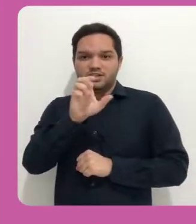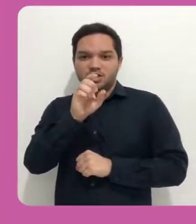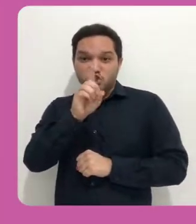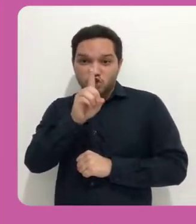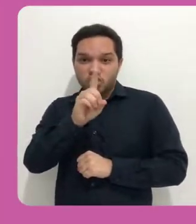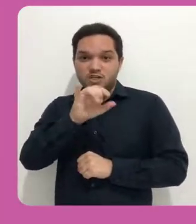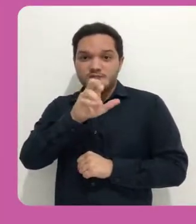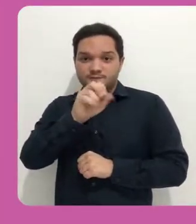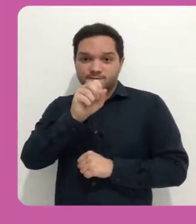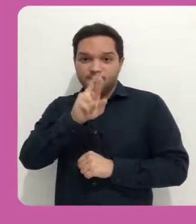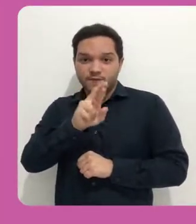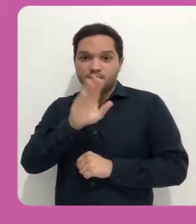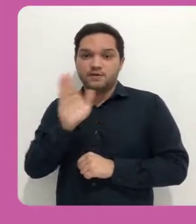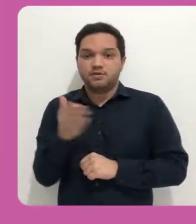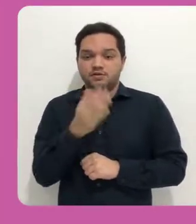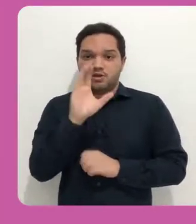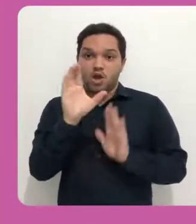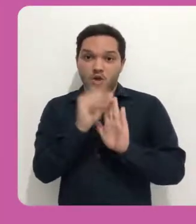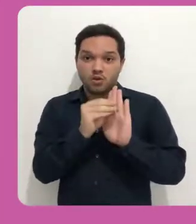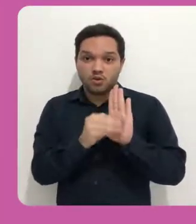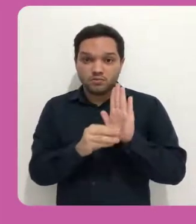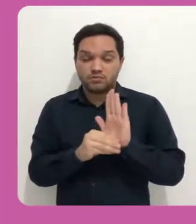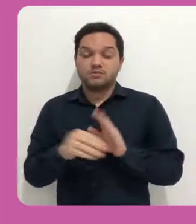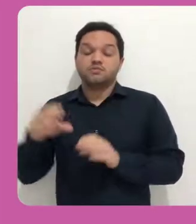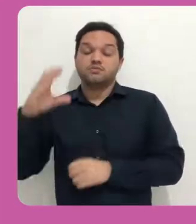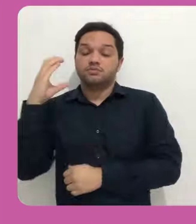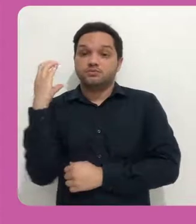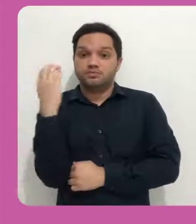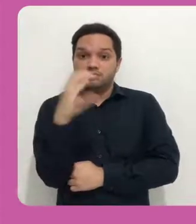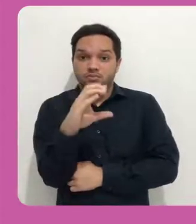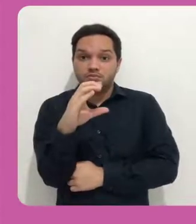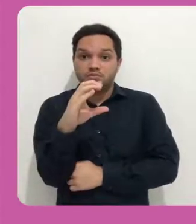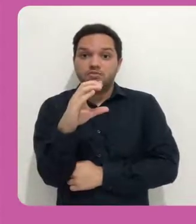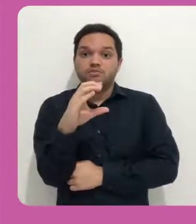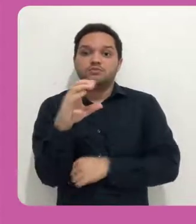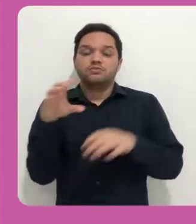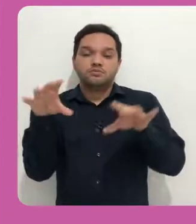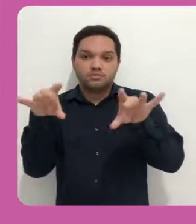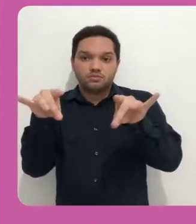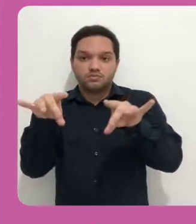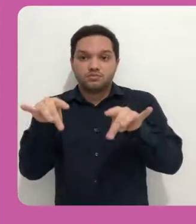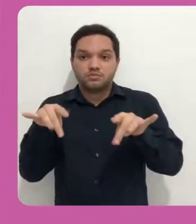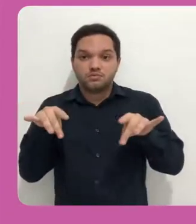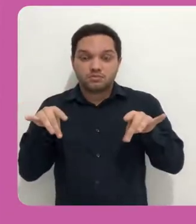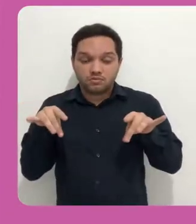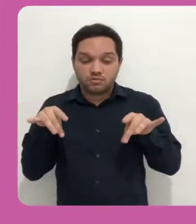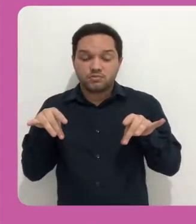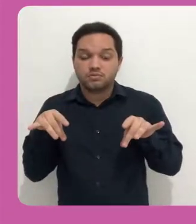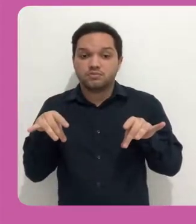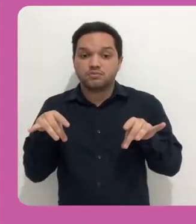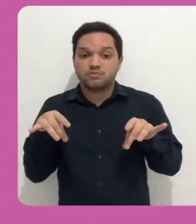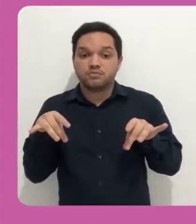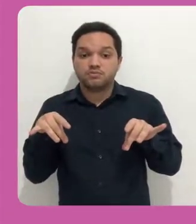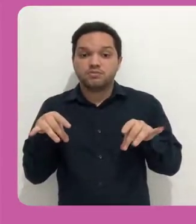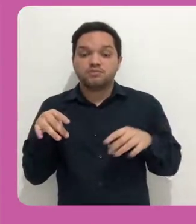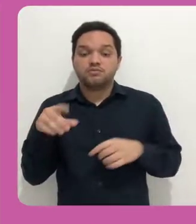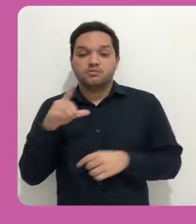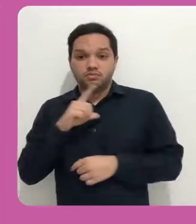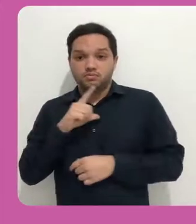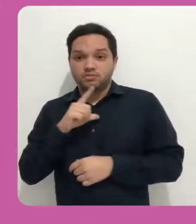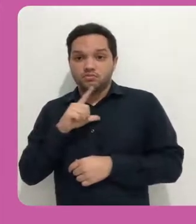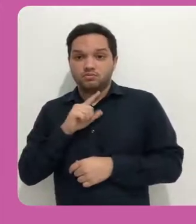Que eu tenho. Aqui, que seria esse aqui.